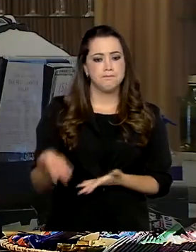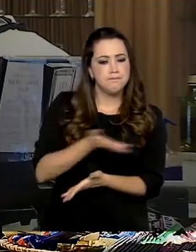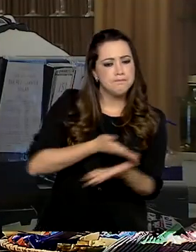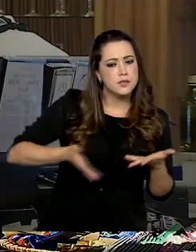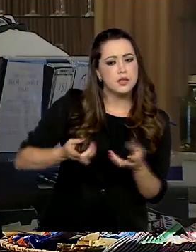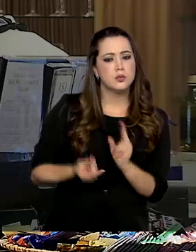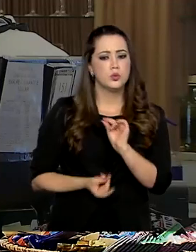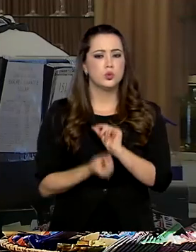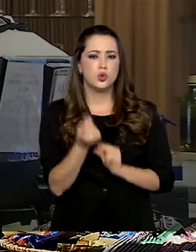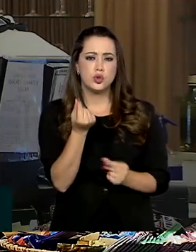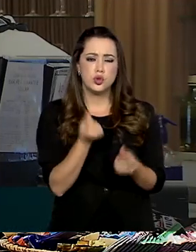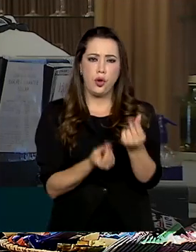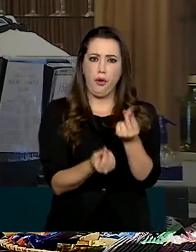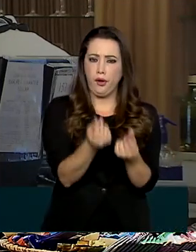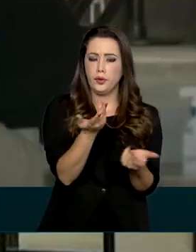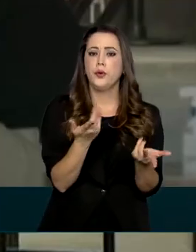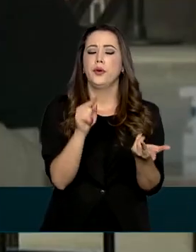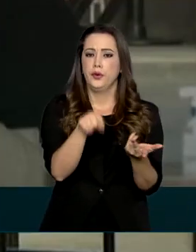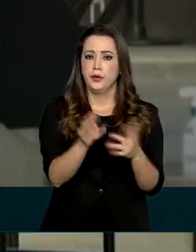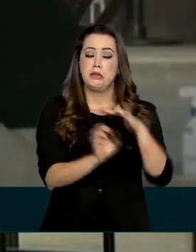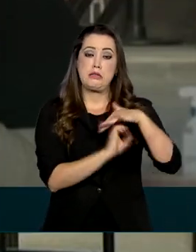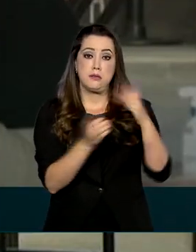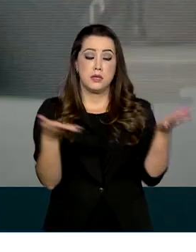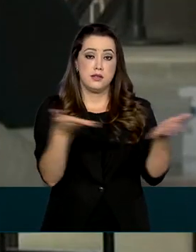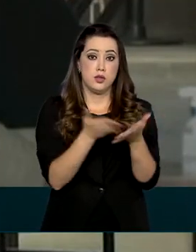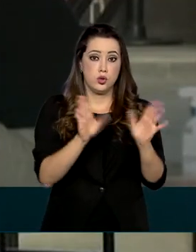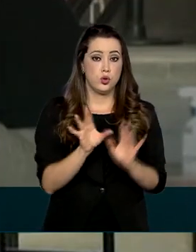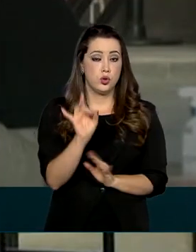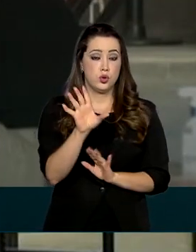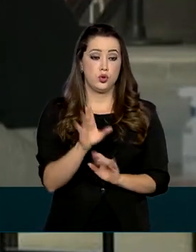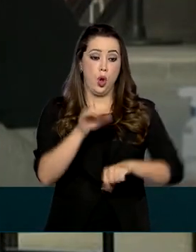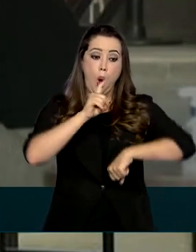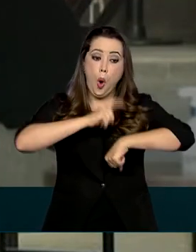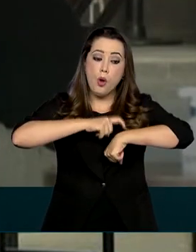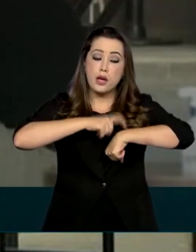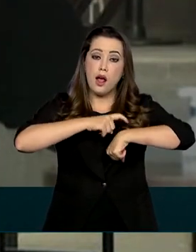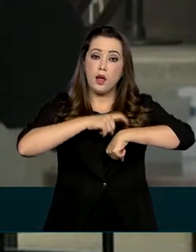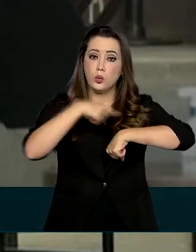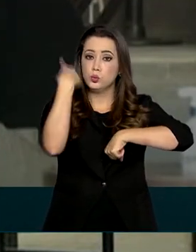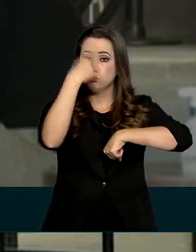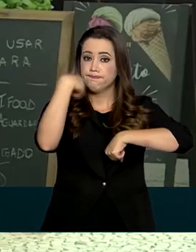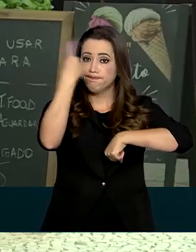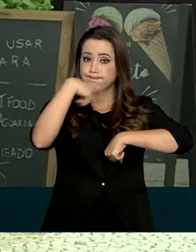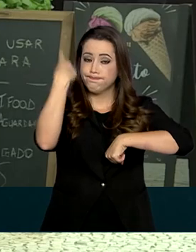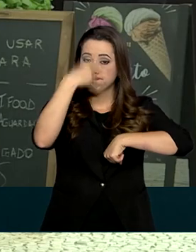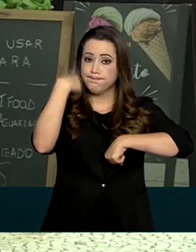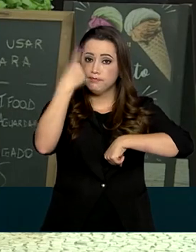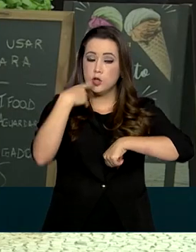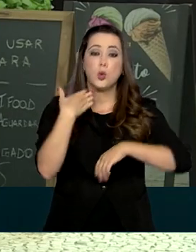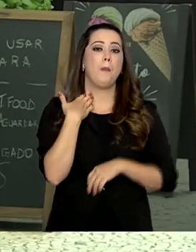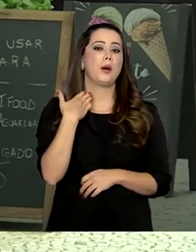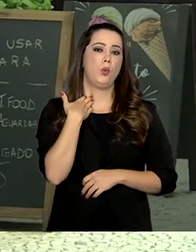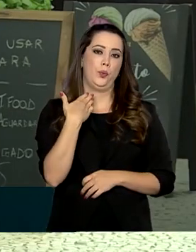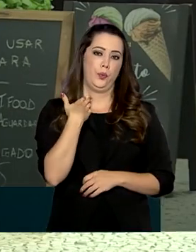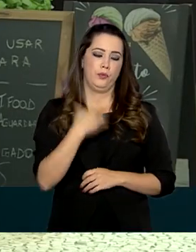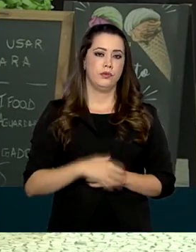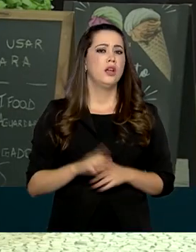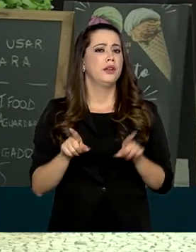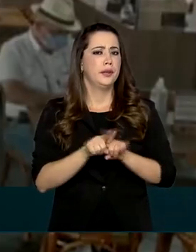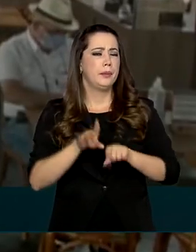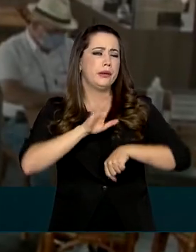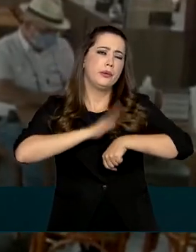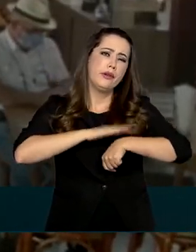movimentações financeiras das empresas hoje estão restritas ao horário de funcionamento dos bancos e ainda tem o prazo de